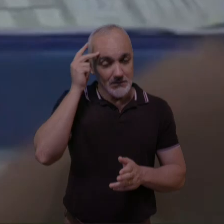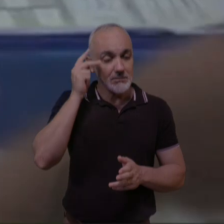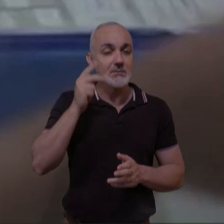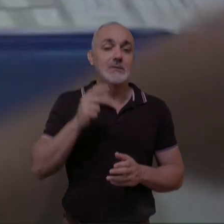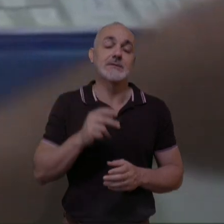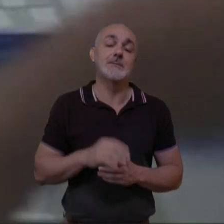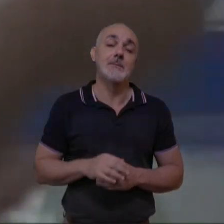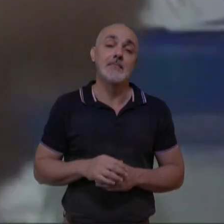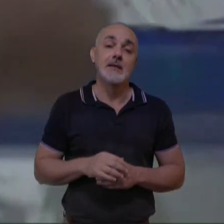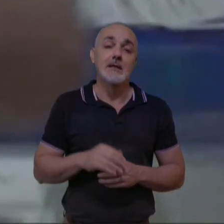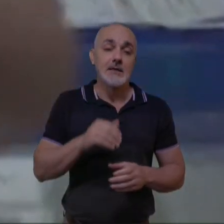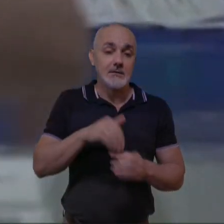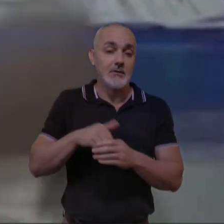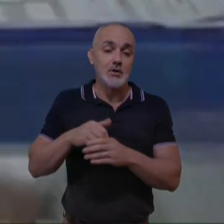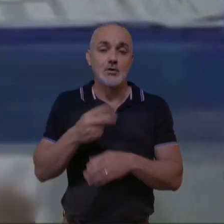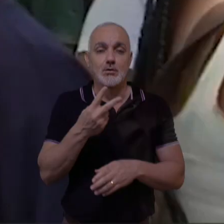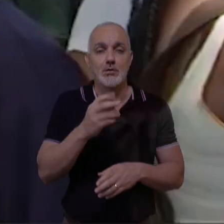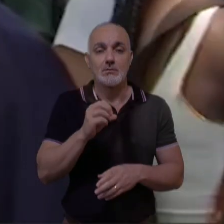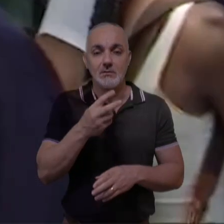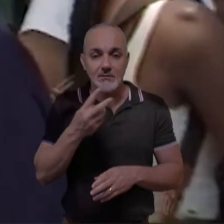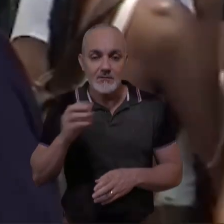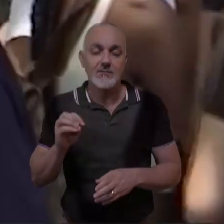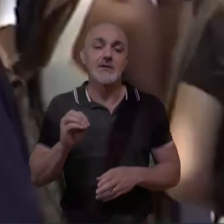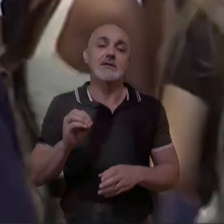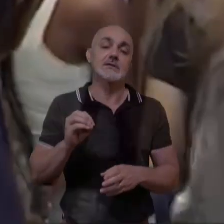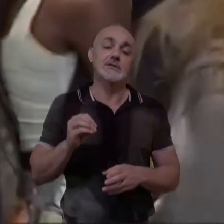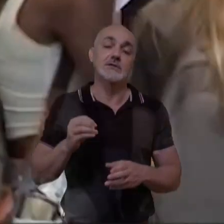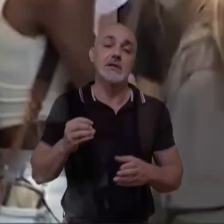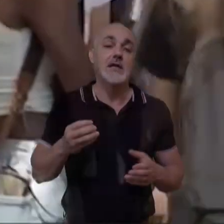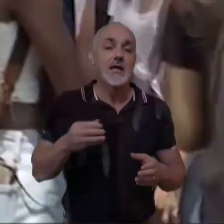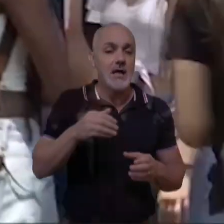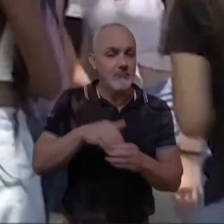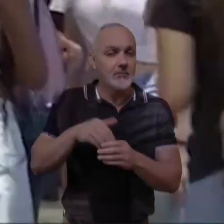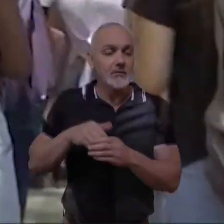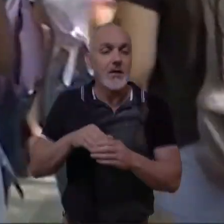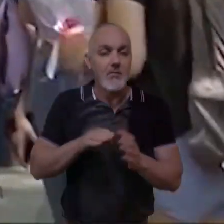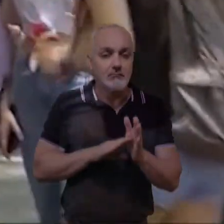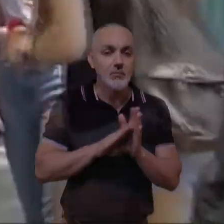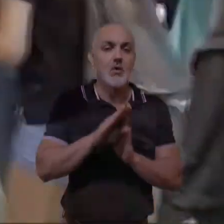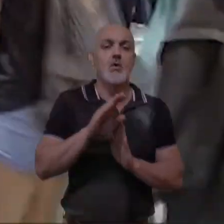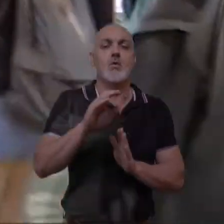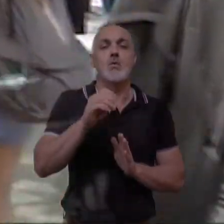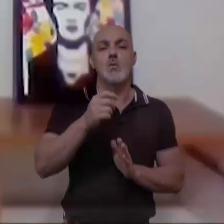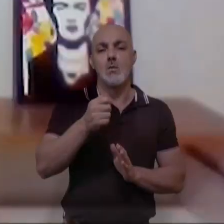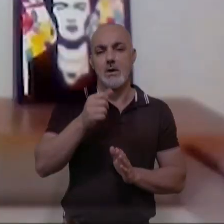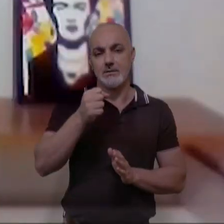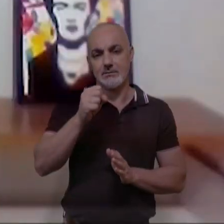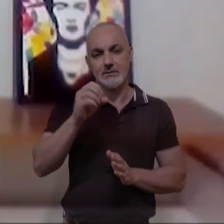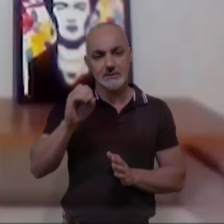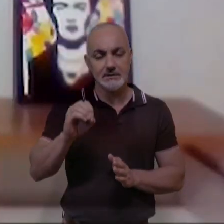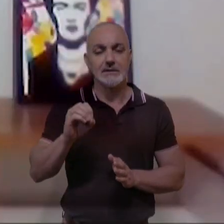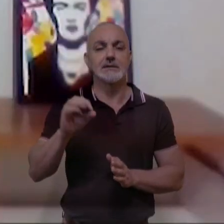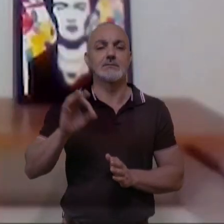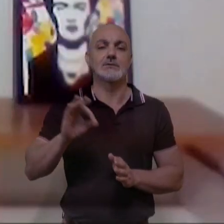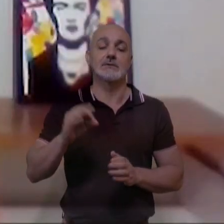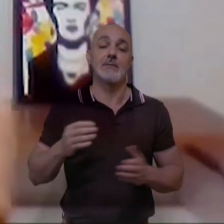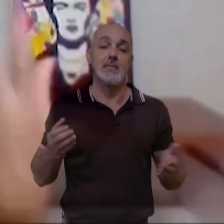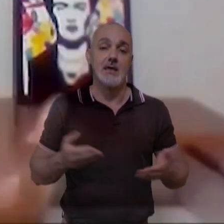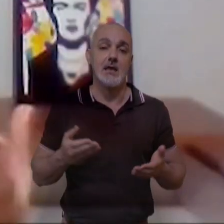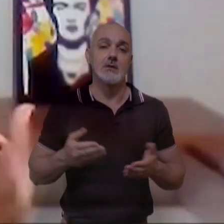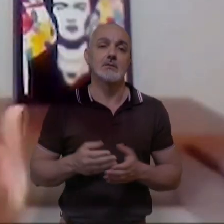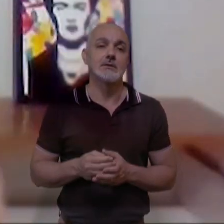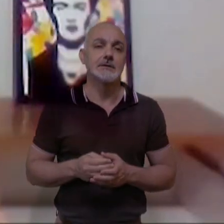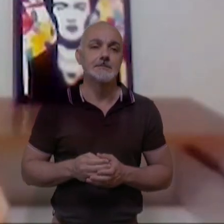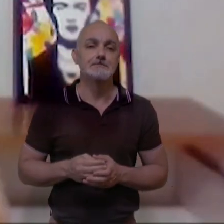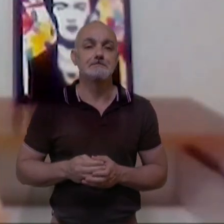Em relação ao pleito de 2020, o número desses eleitores aumentou em quase 80%. Hoje, a